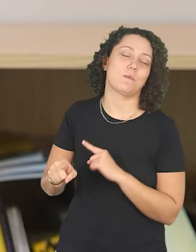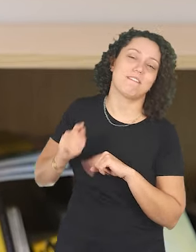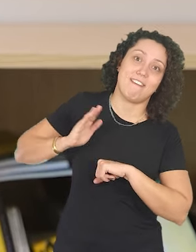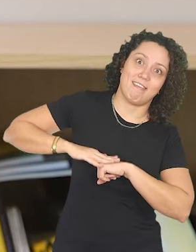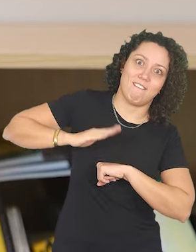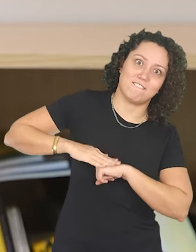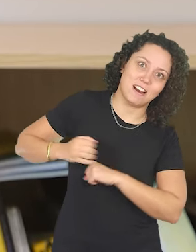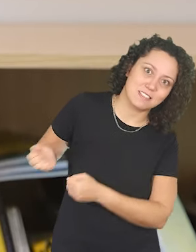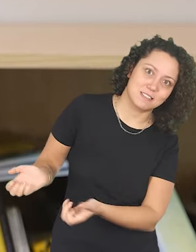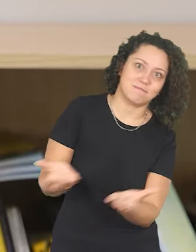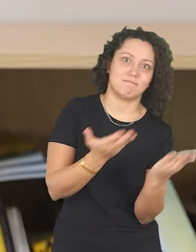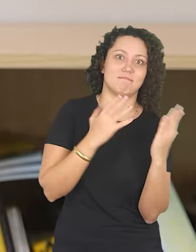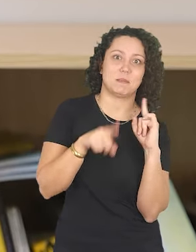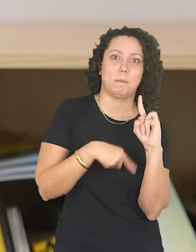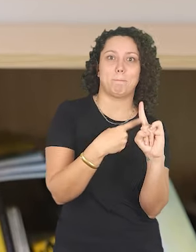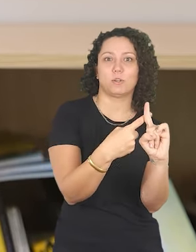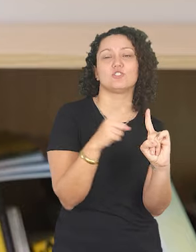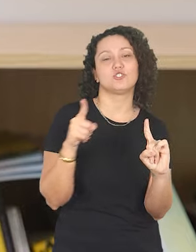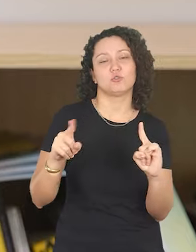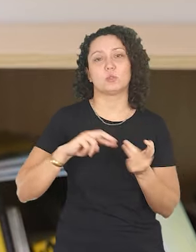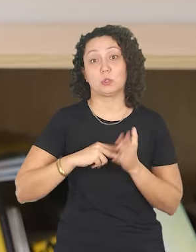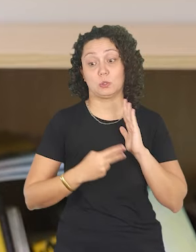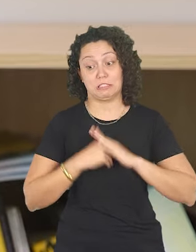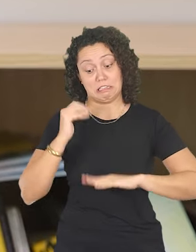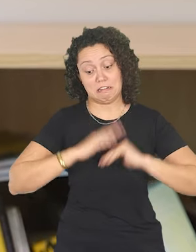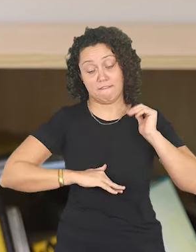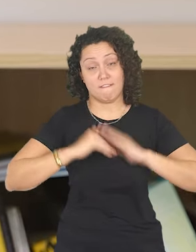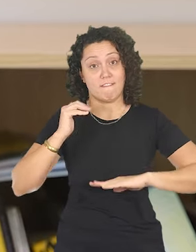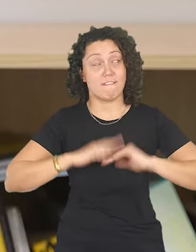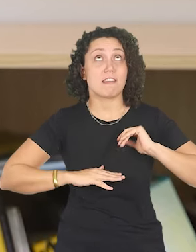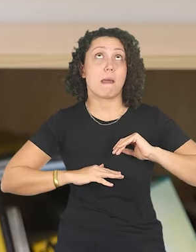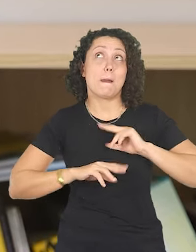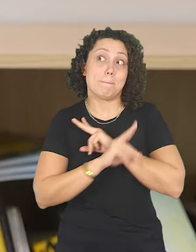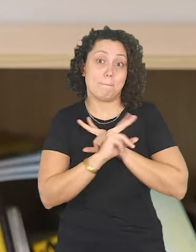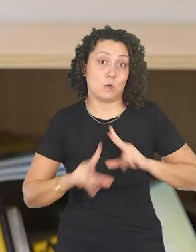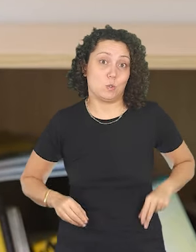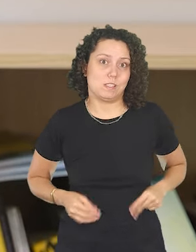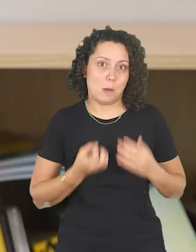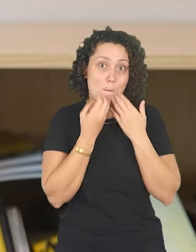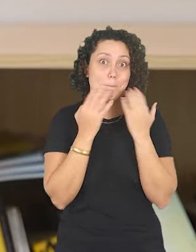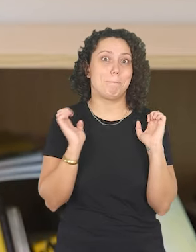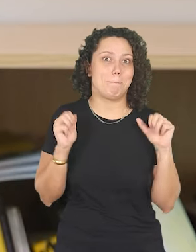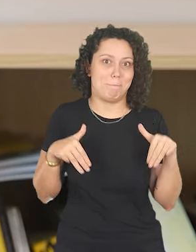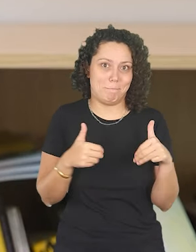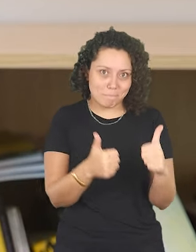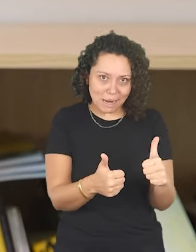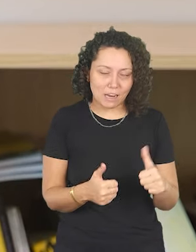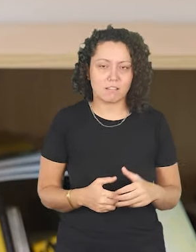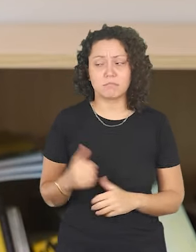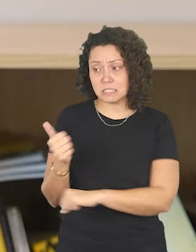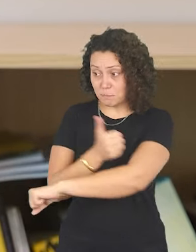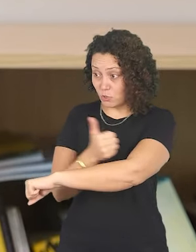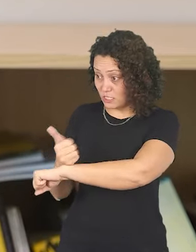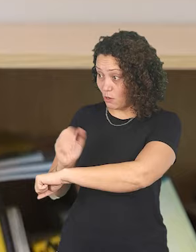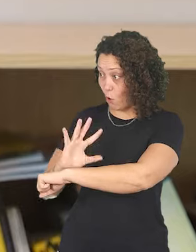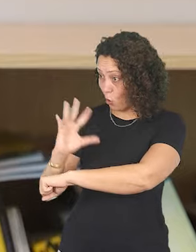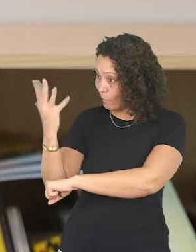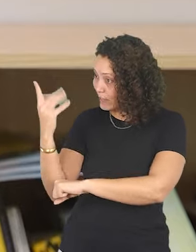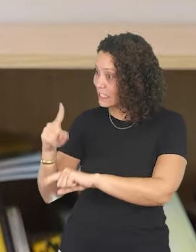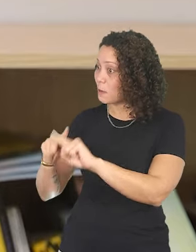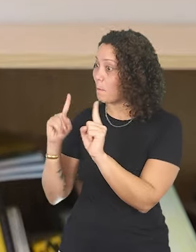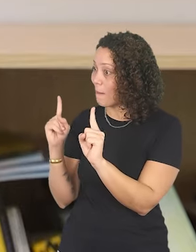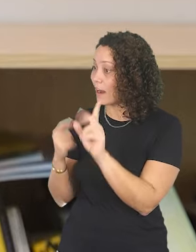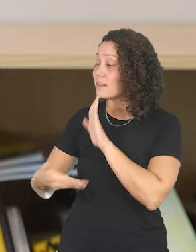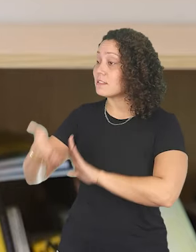de um jeito bom e positivo para todo mundo é o que faz uma produção para mim dar certo. Não é você entregar a exposição acontecer,